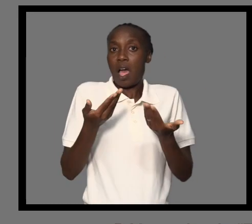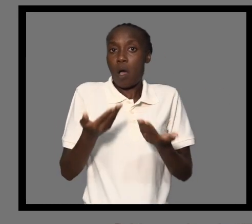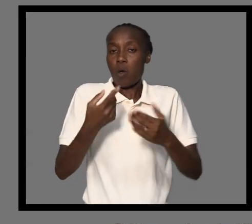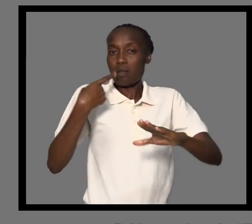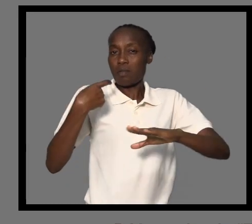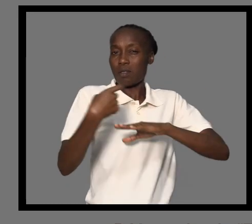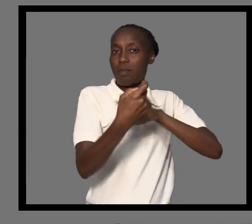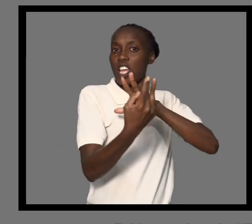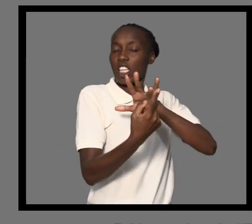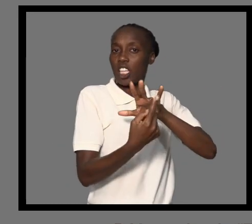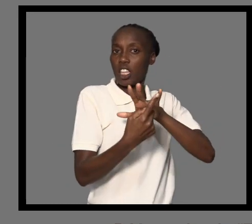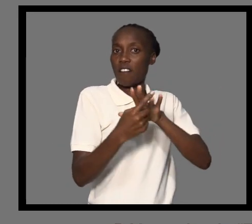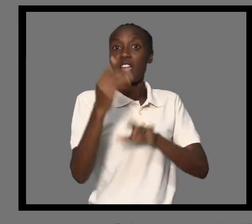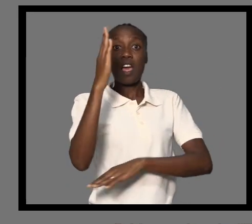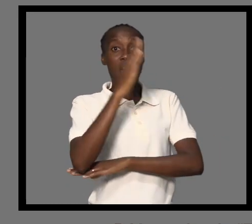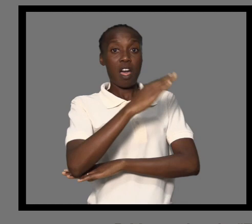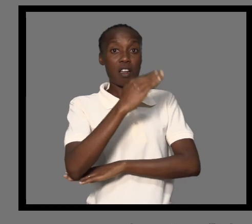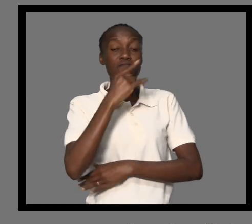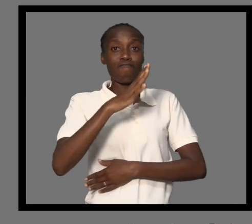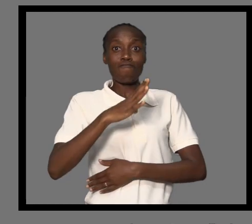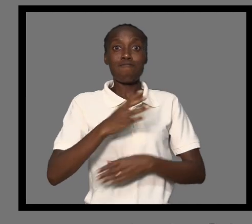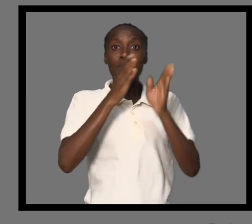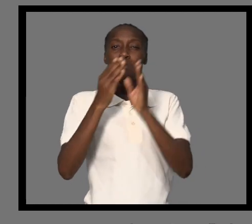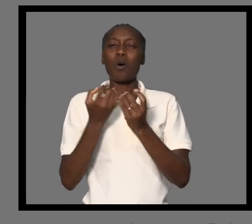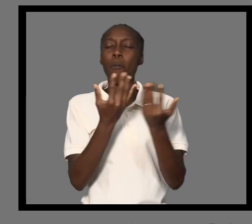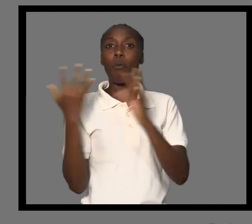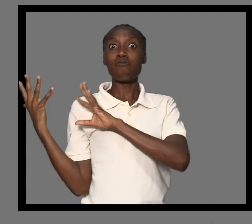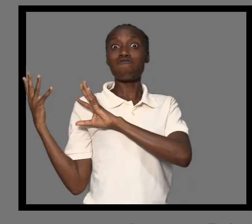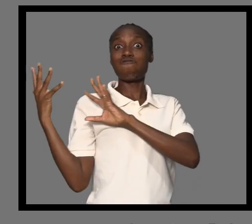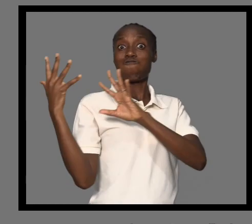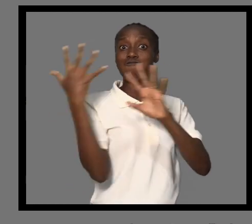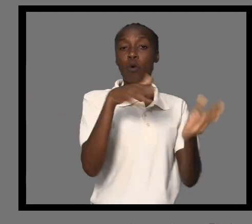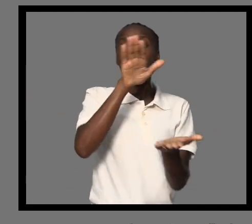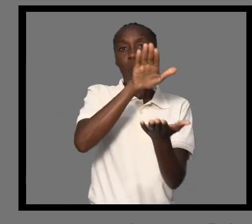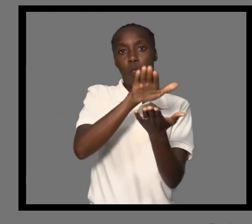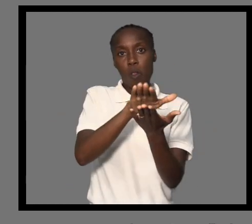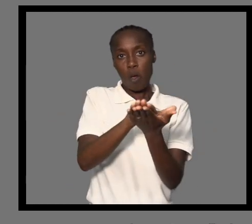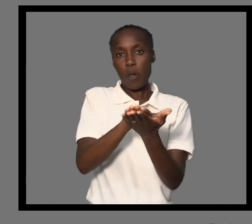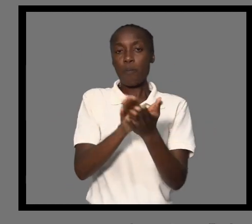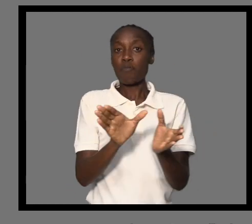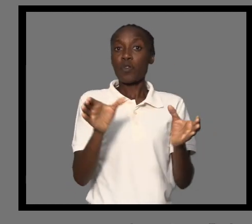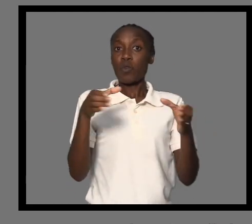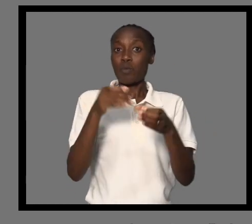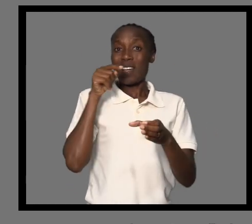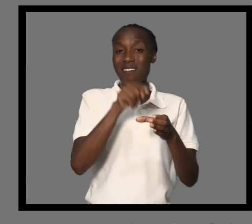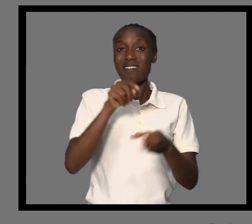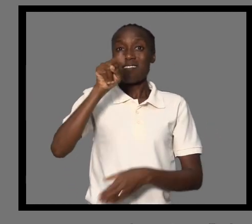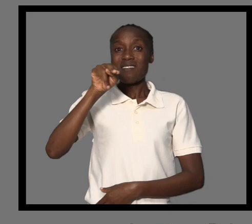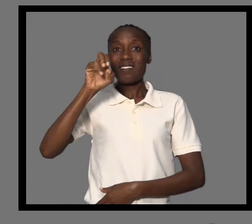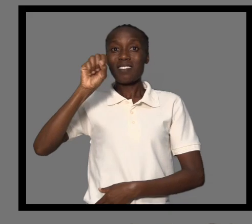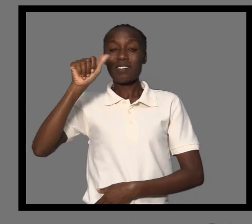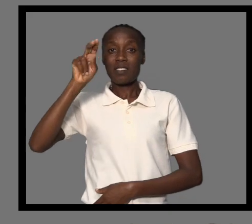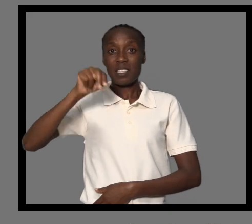conhecido esta quinta-feira à tarde durante a gala que terá lugar nas instalações da Nissel